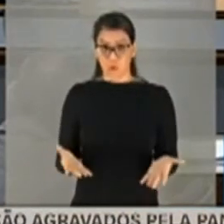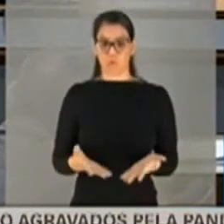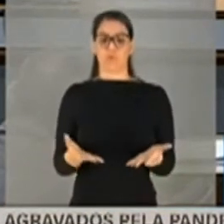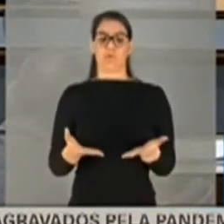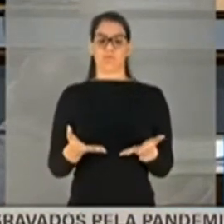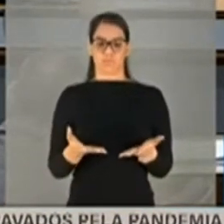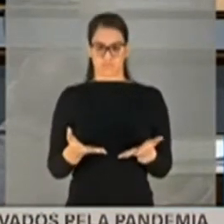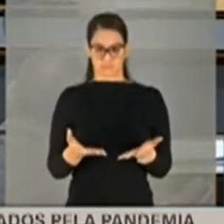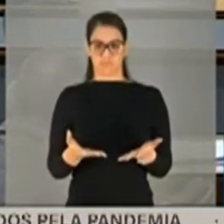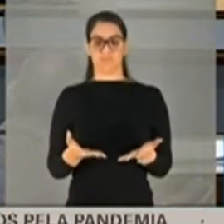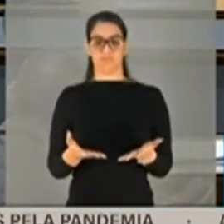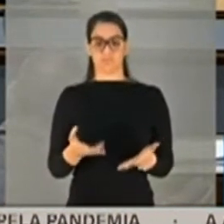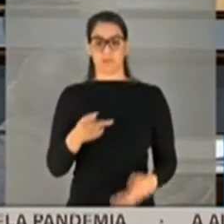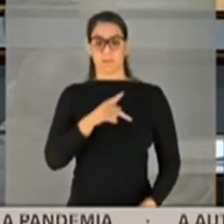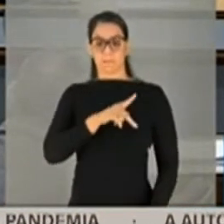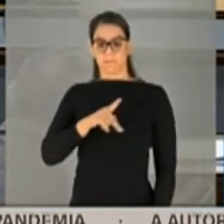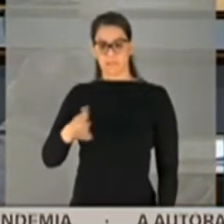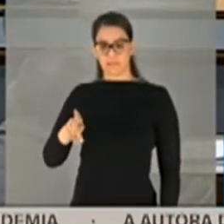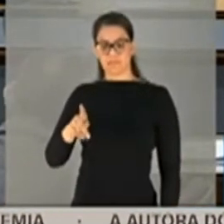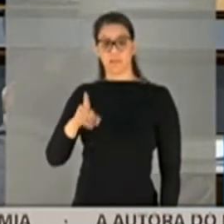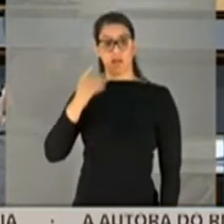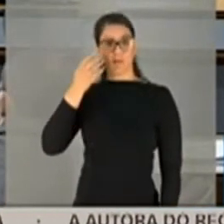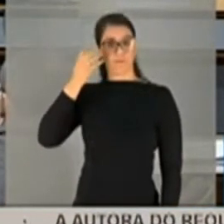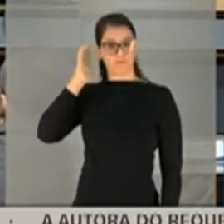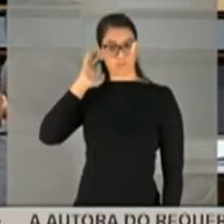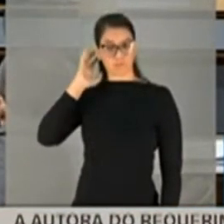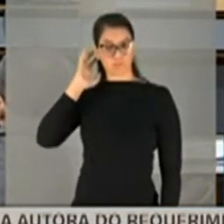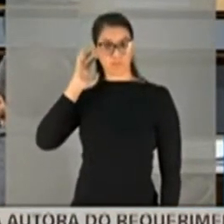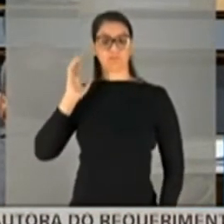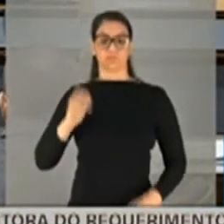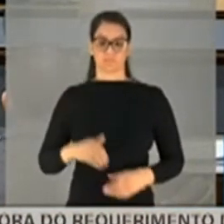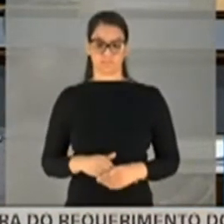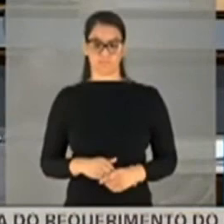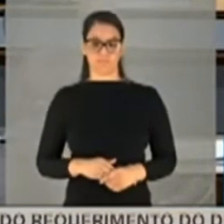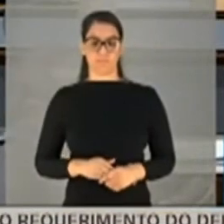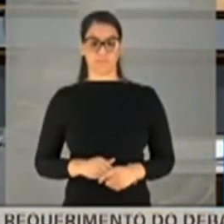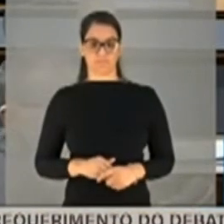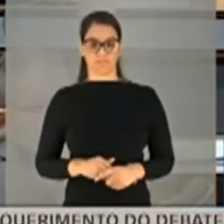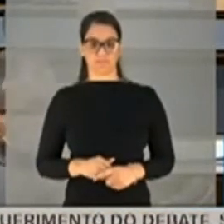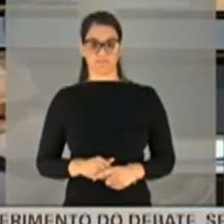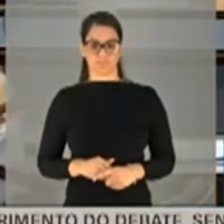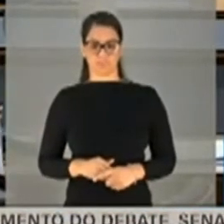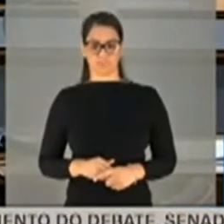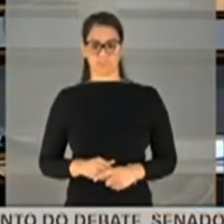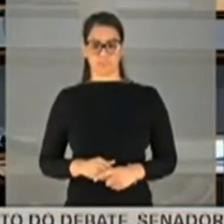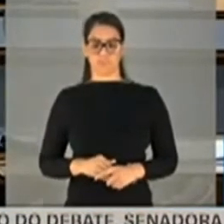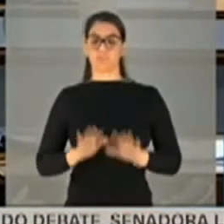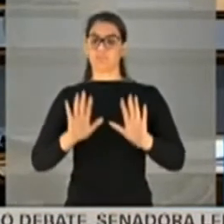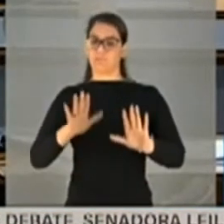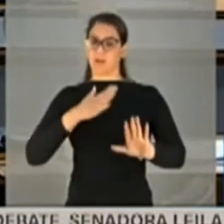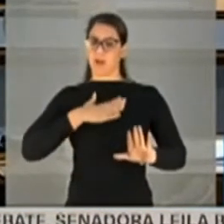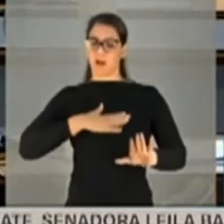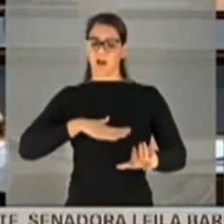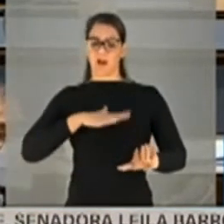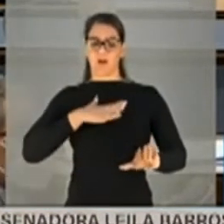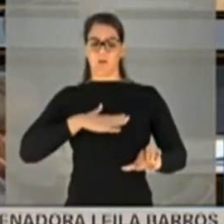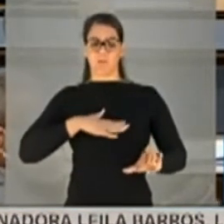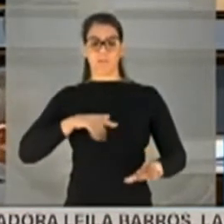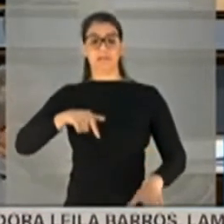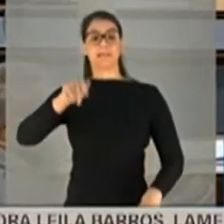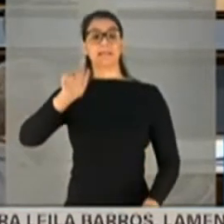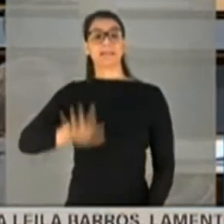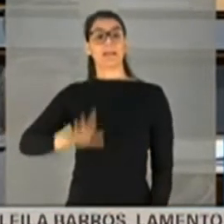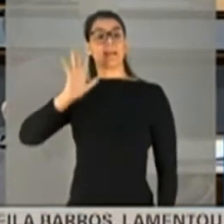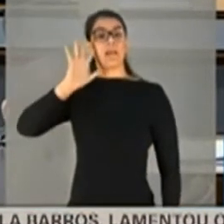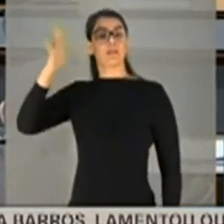ao presidente Fux, para que ele decisão está clara, não precisa aclarar. Peraí, quem decide